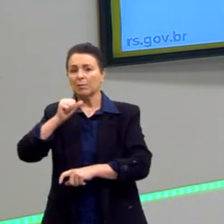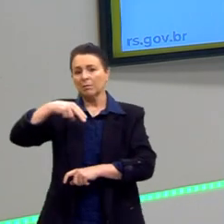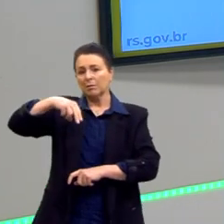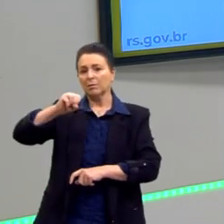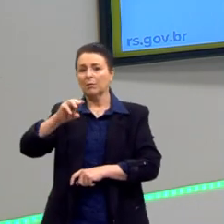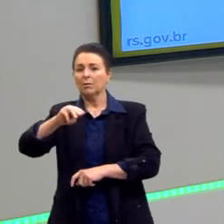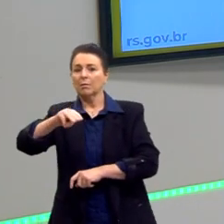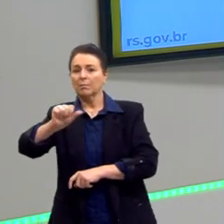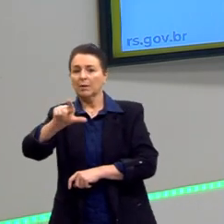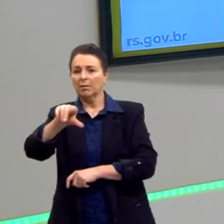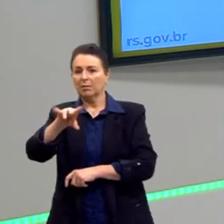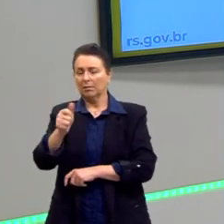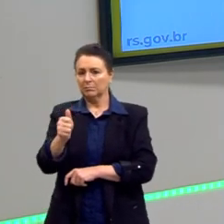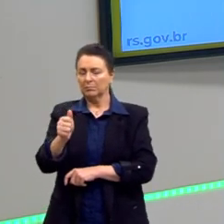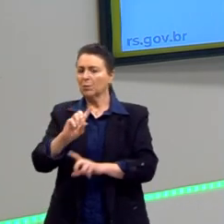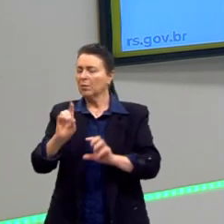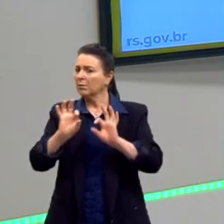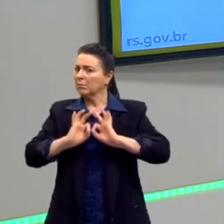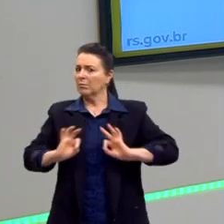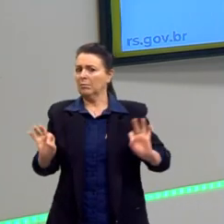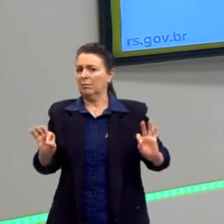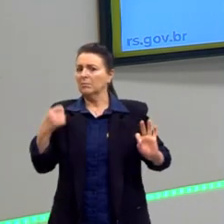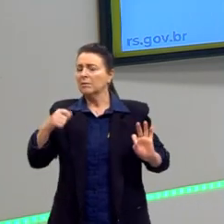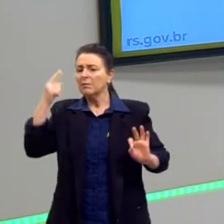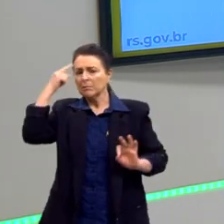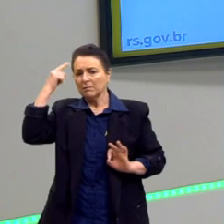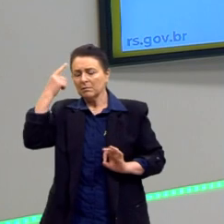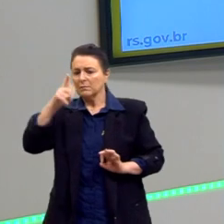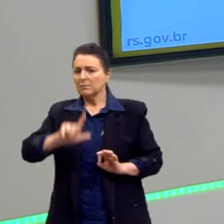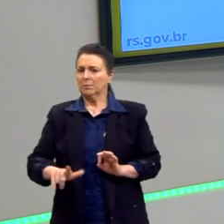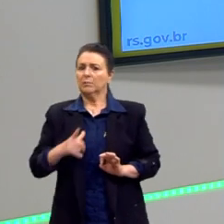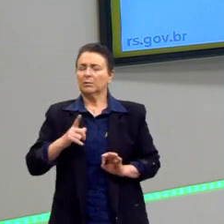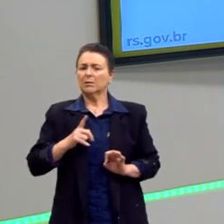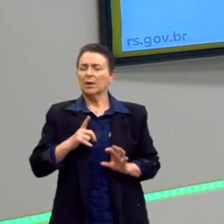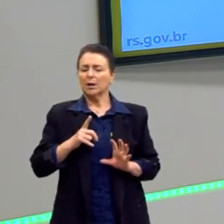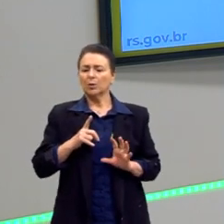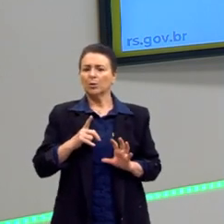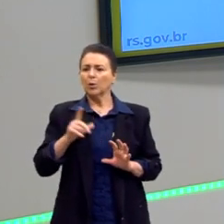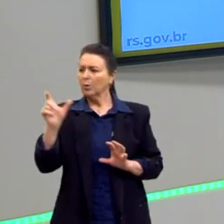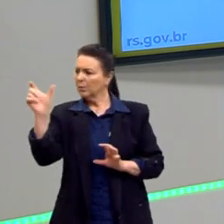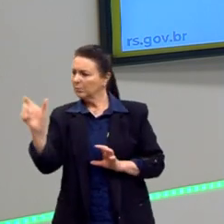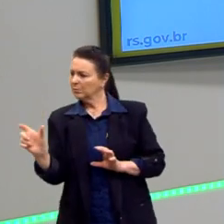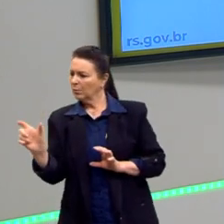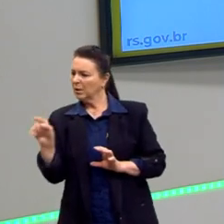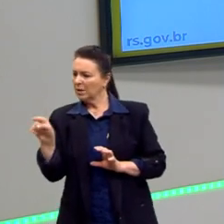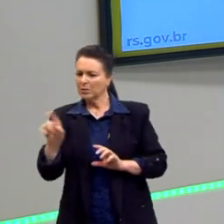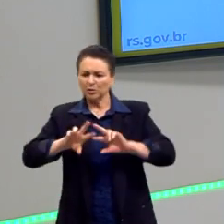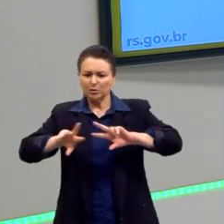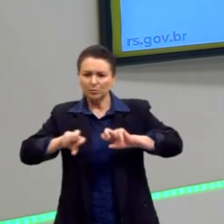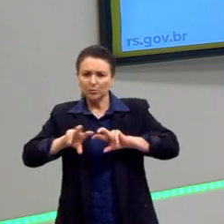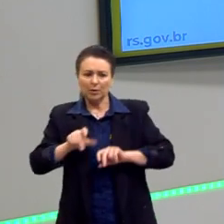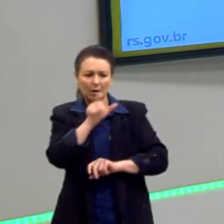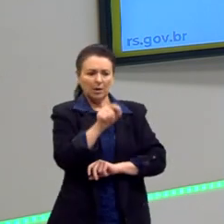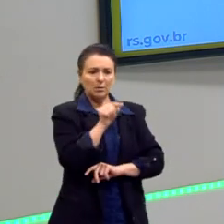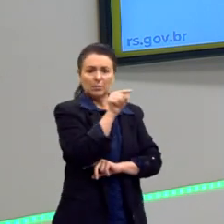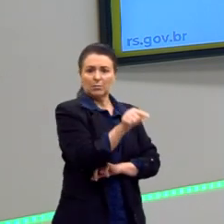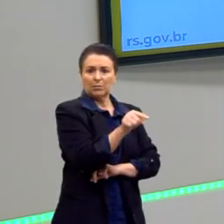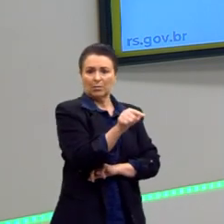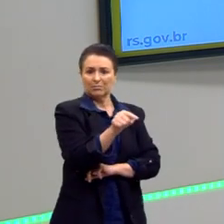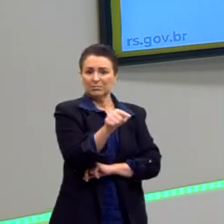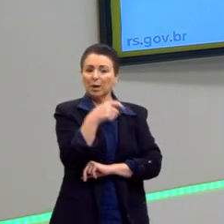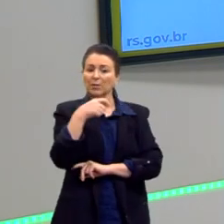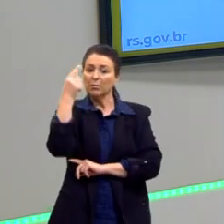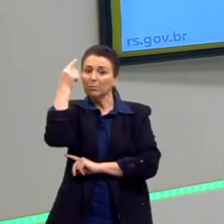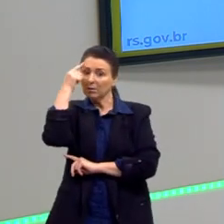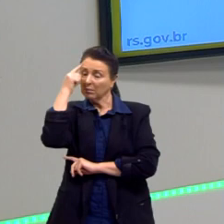precisava ser repensado. Quando uma classe, um sujeito explorasse mais o outro, ele refletiu um